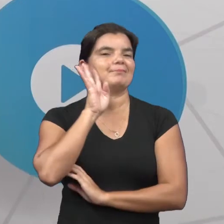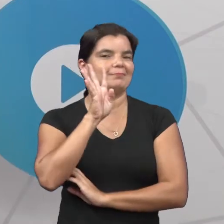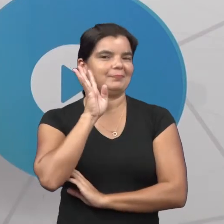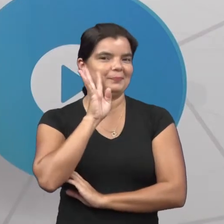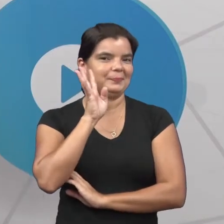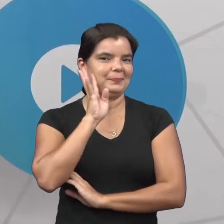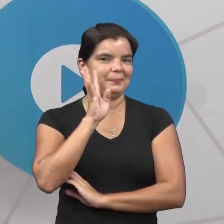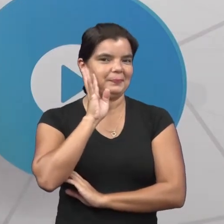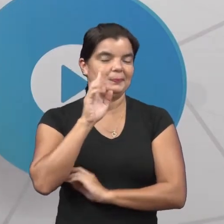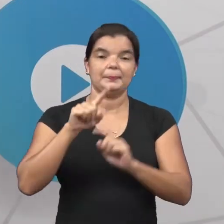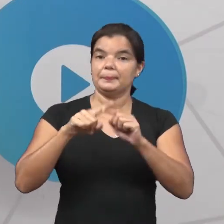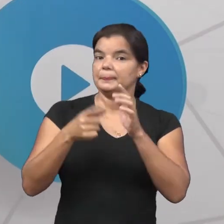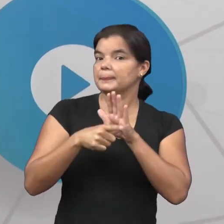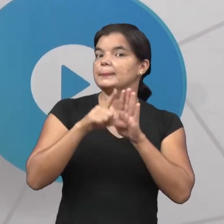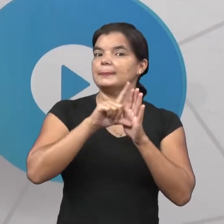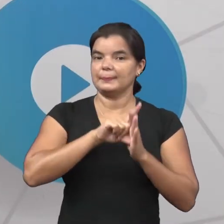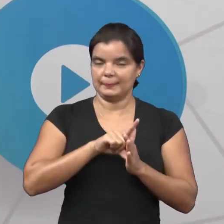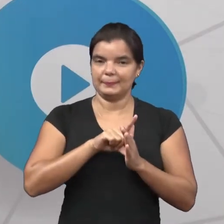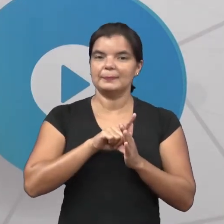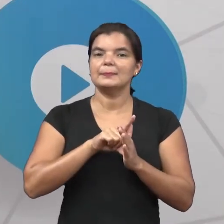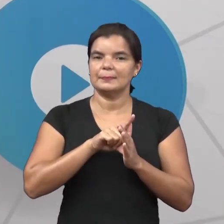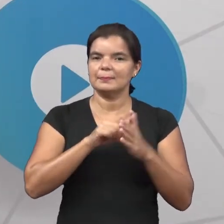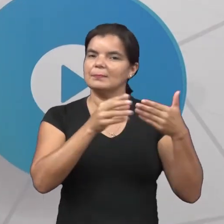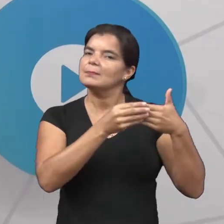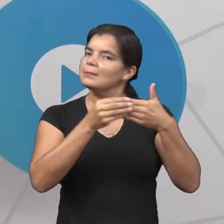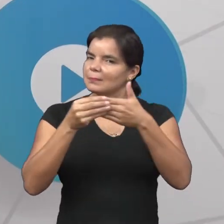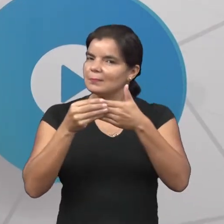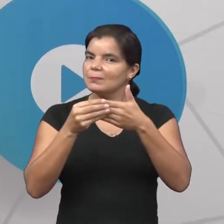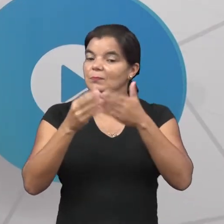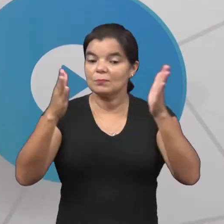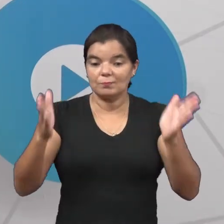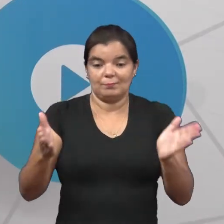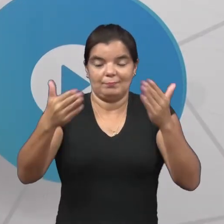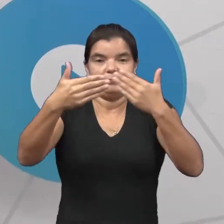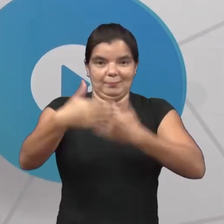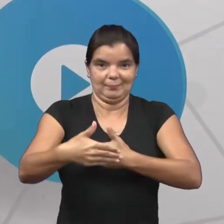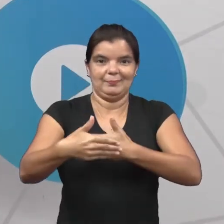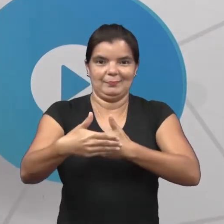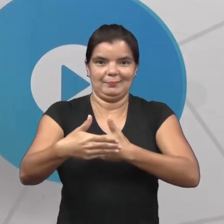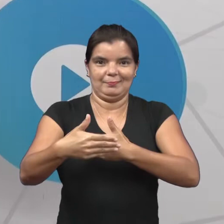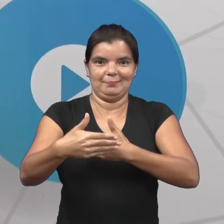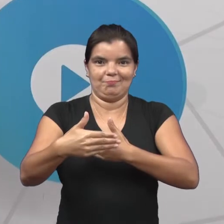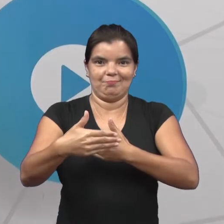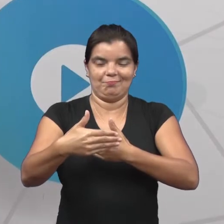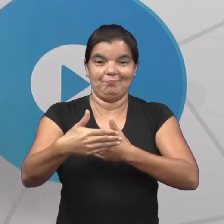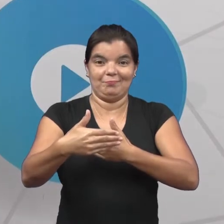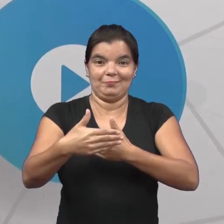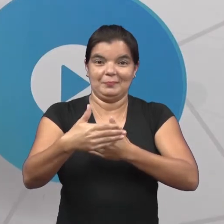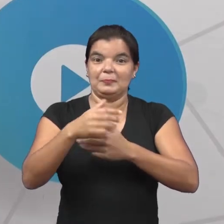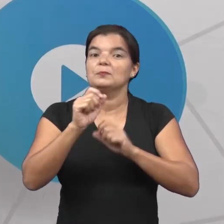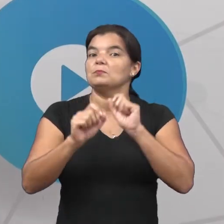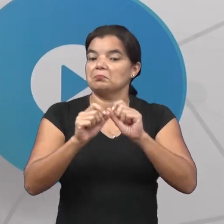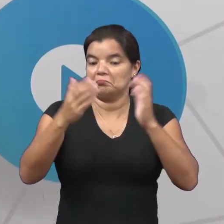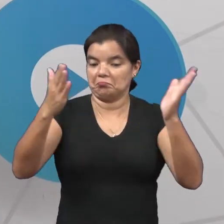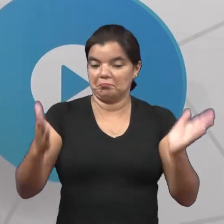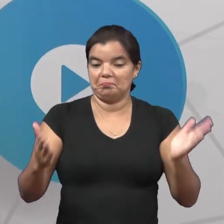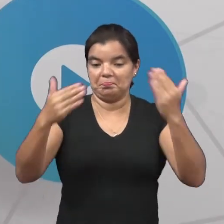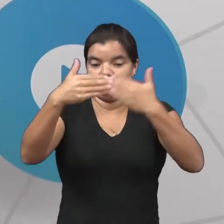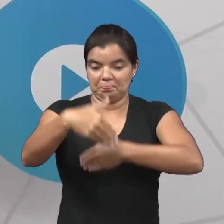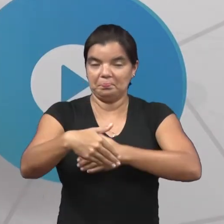Mas antes, eu trouxe uma caixa. Uma caixa dos mistérios.